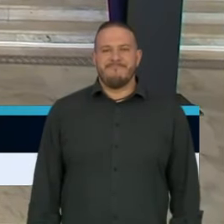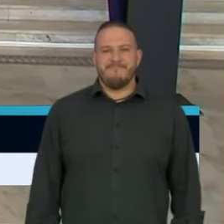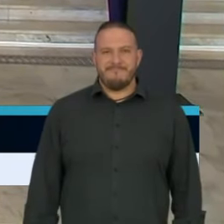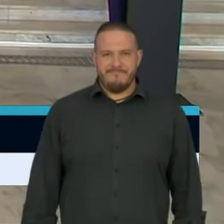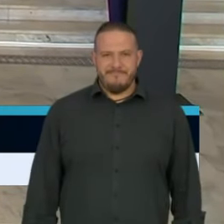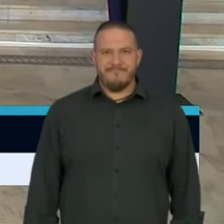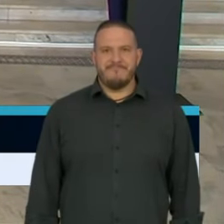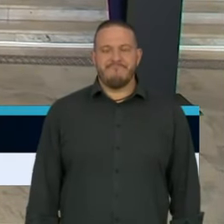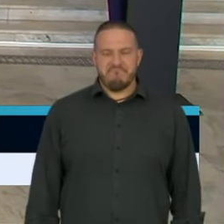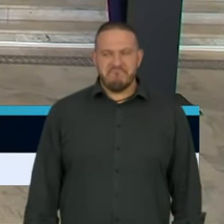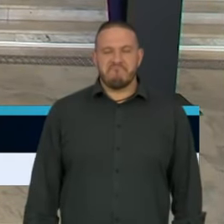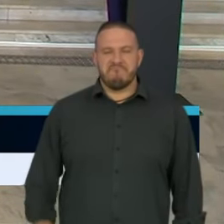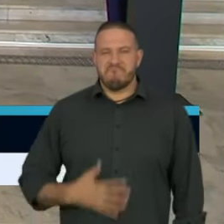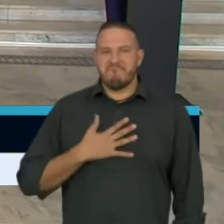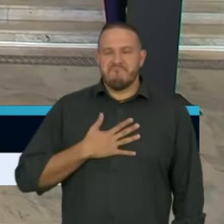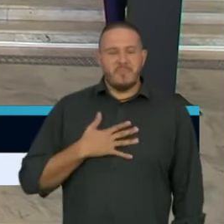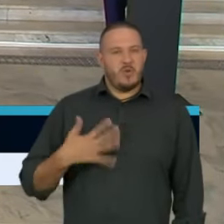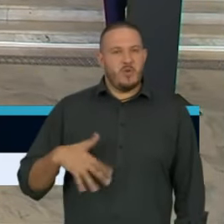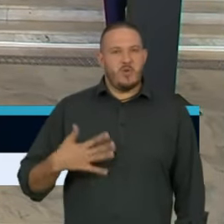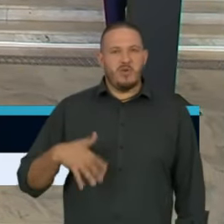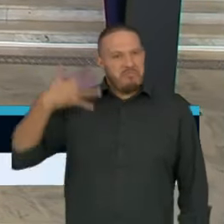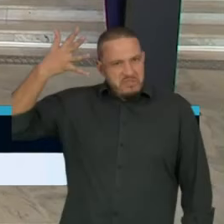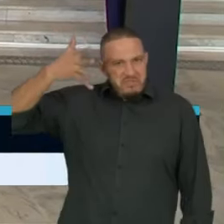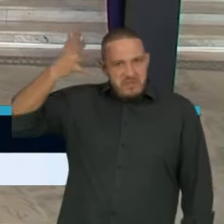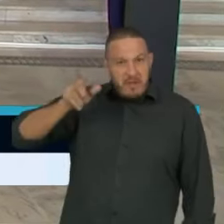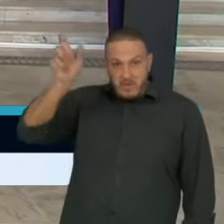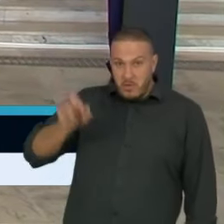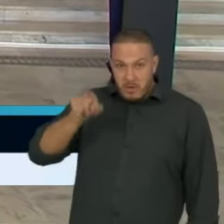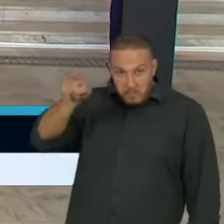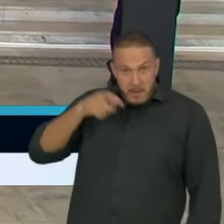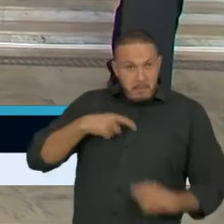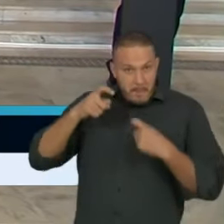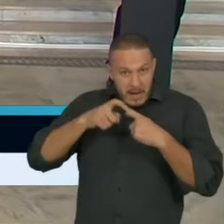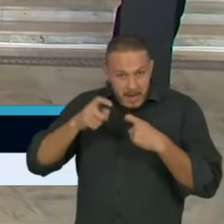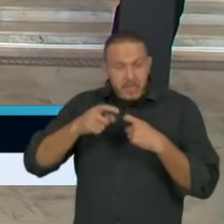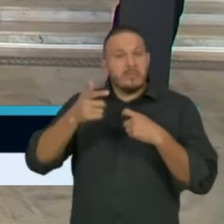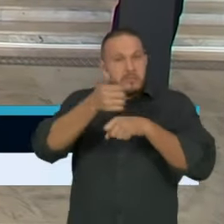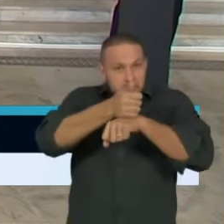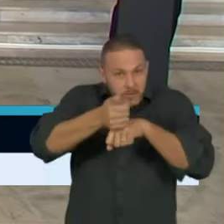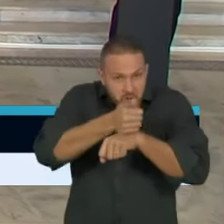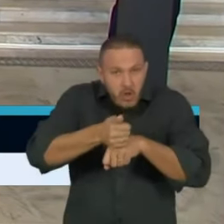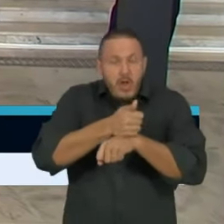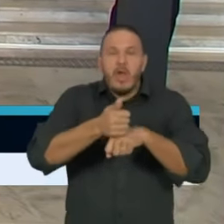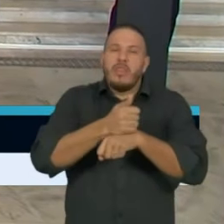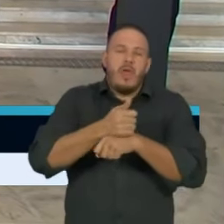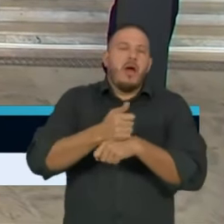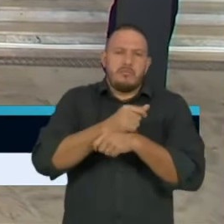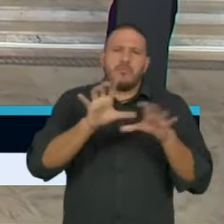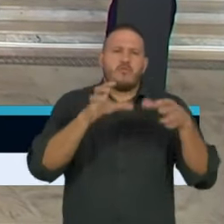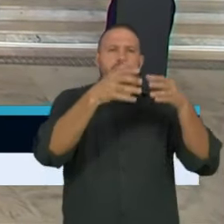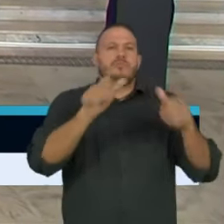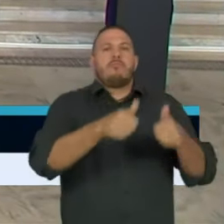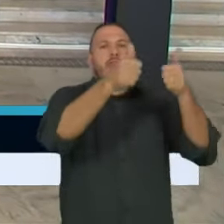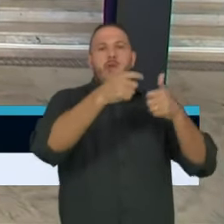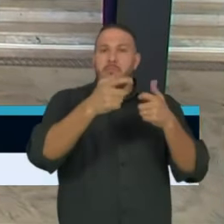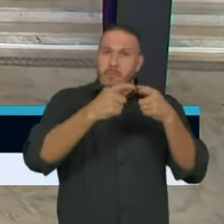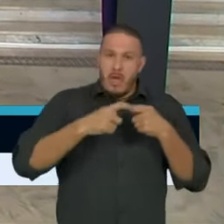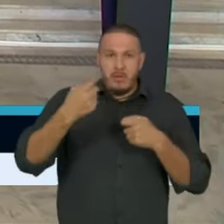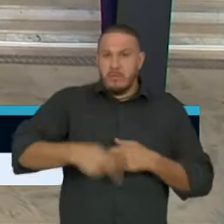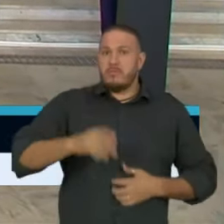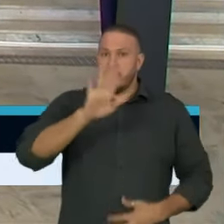Depoimento sensibilizador de um médico, de um especialista, dos melhores do país e de alguém que